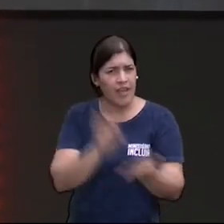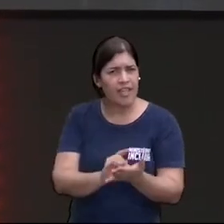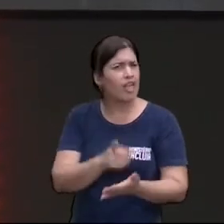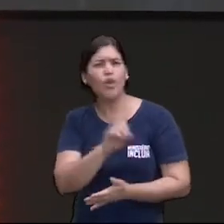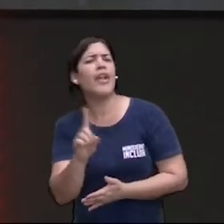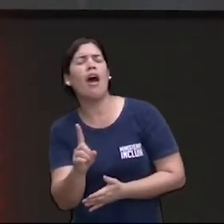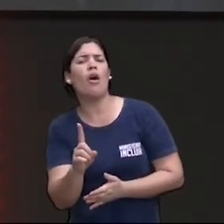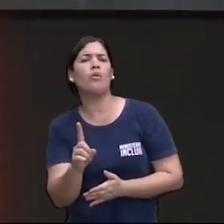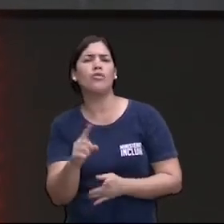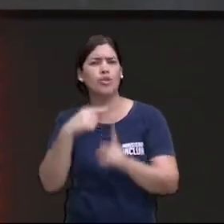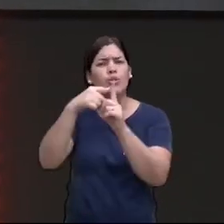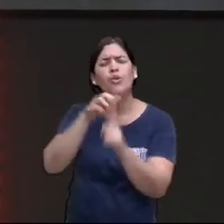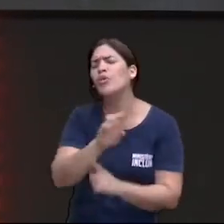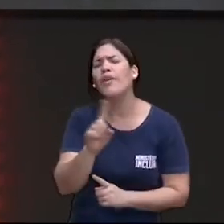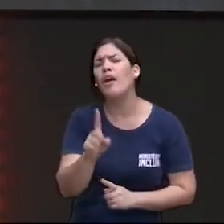evangelho de cruz ou não